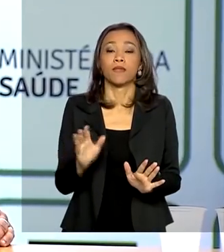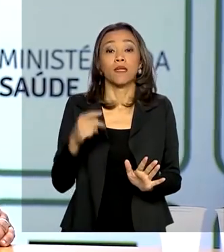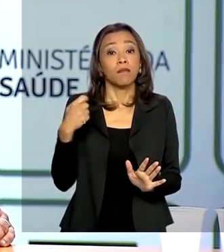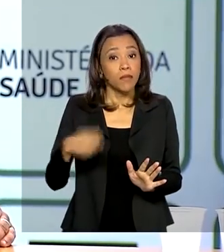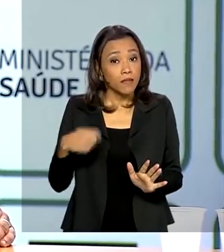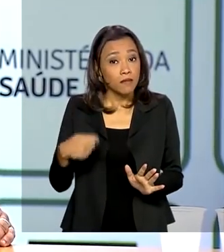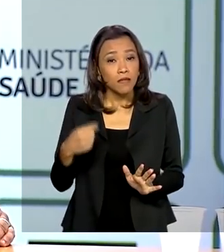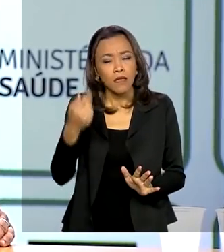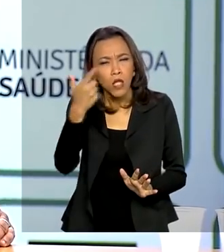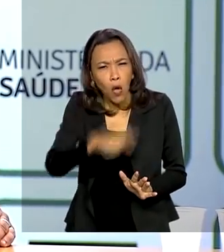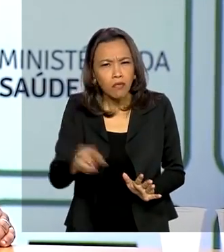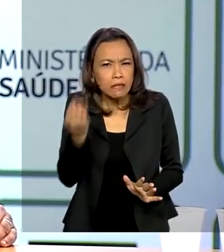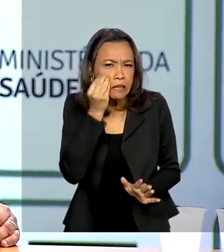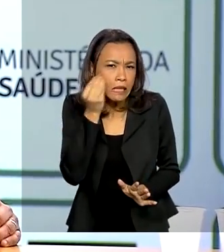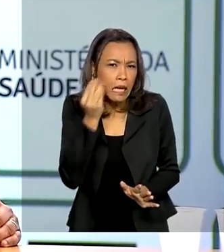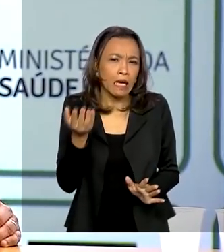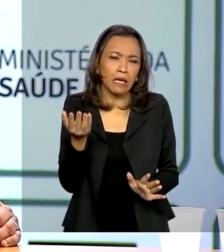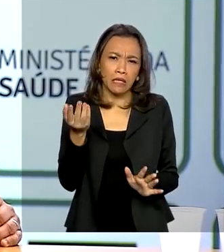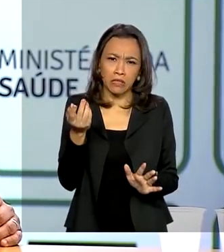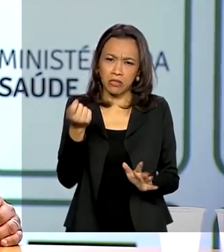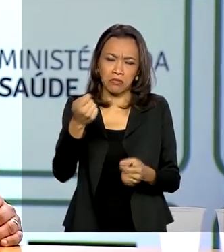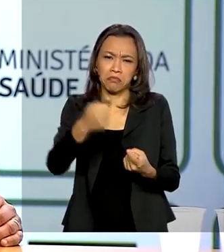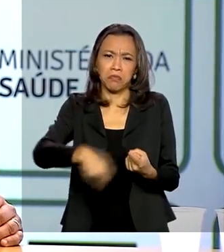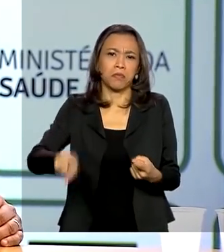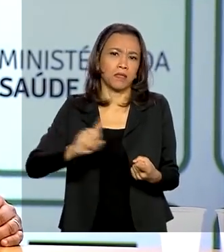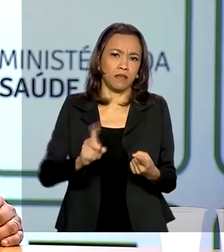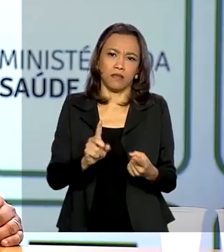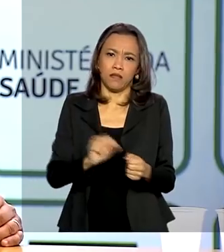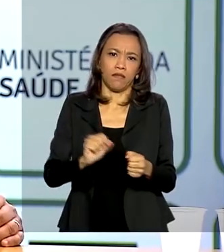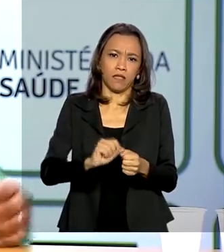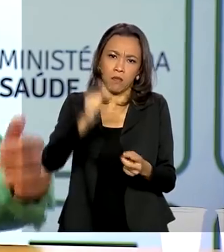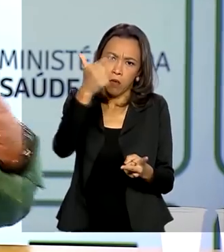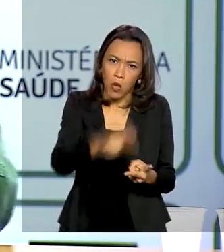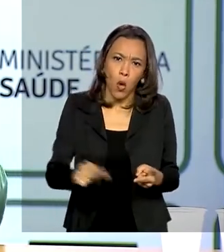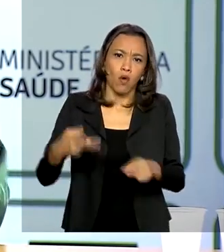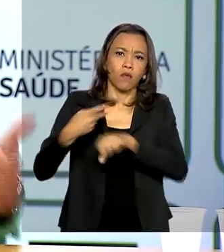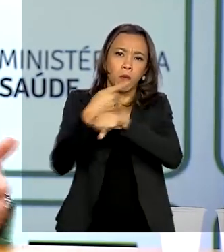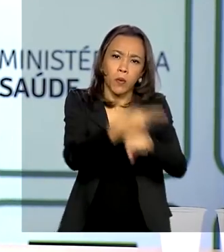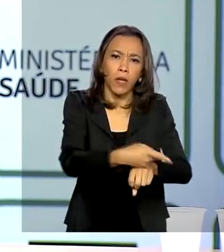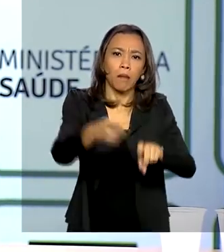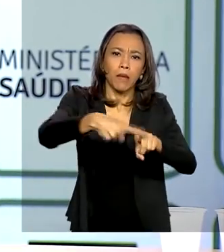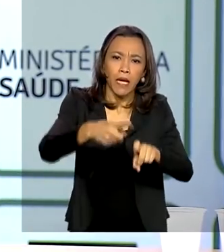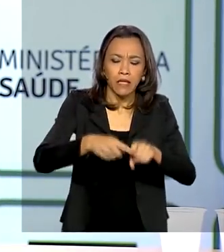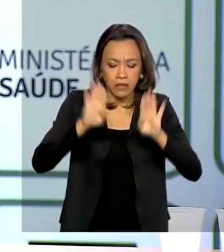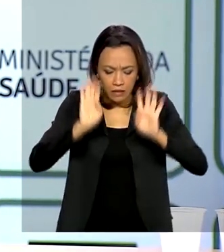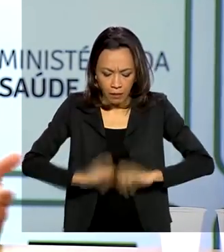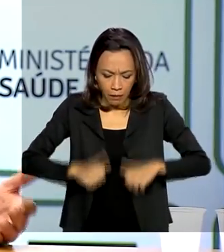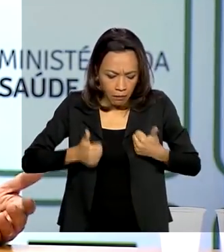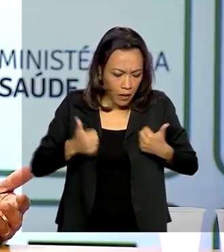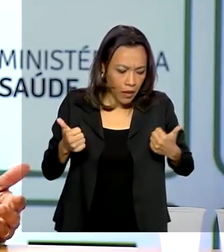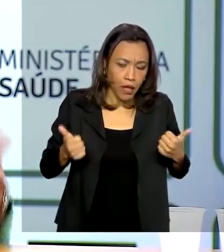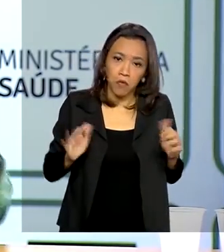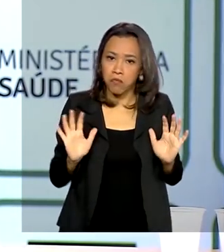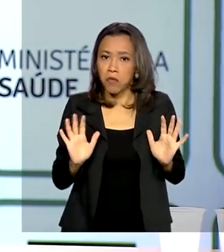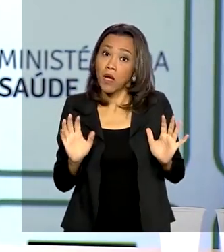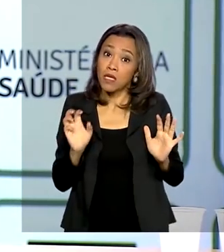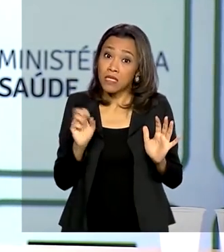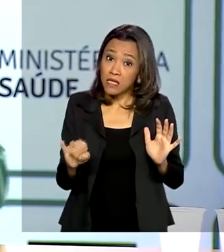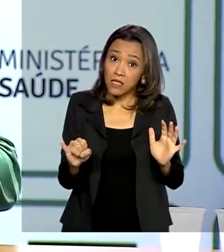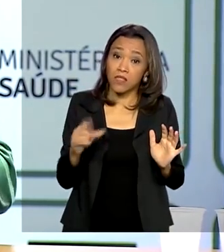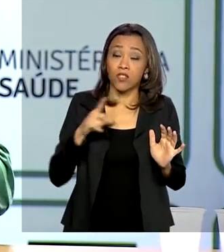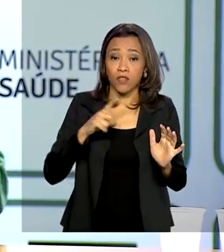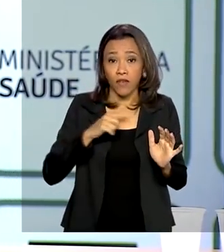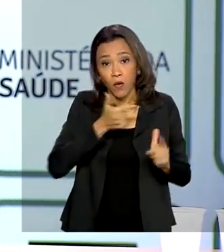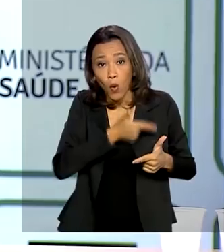tem que fazer novo teste, não tem que ficar fazendo uma nova consulta para saber se já está bem ou não. A não ser que ela tenha alguma